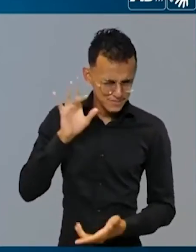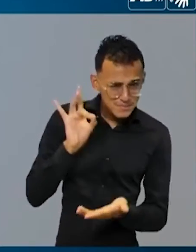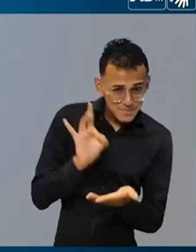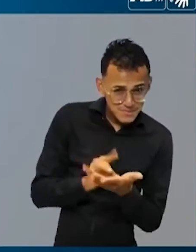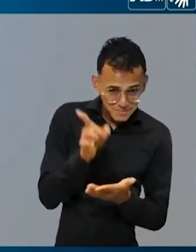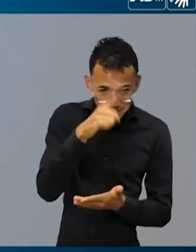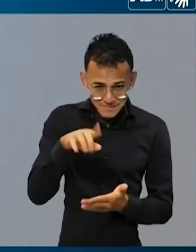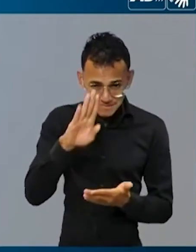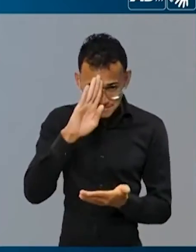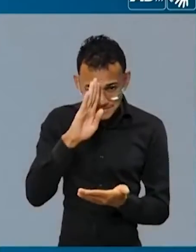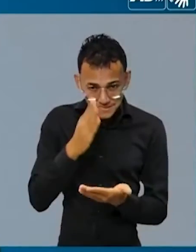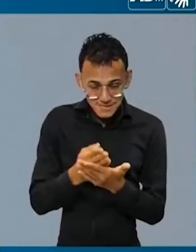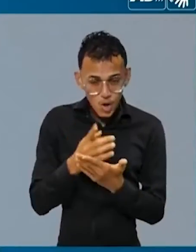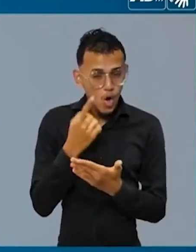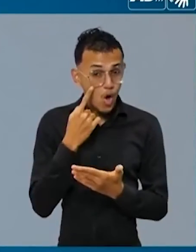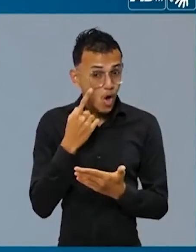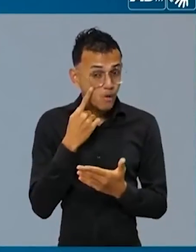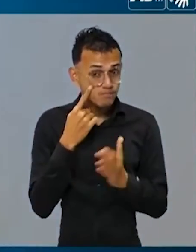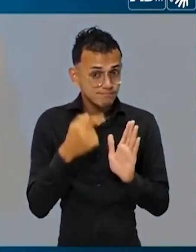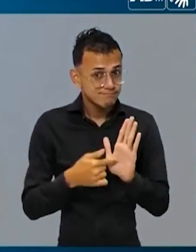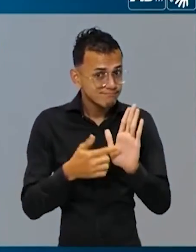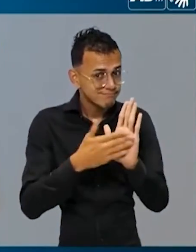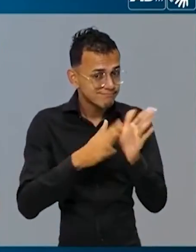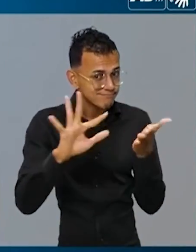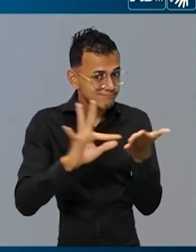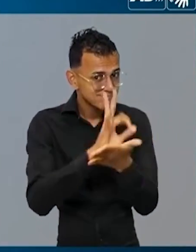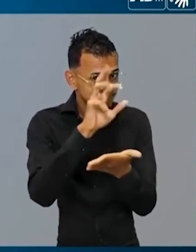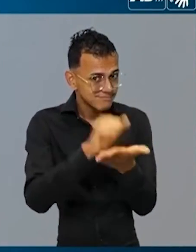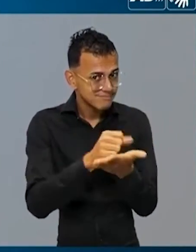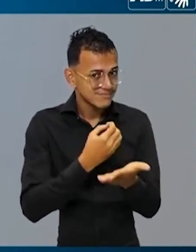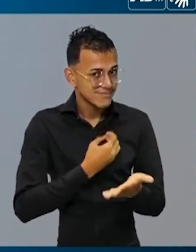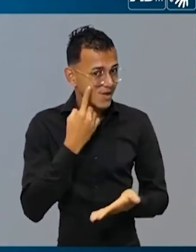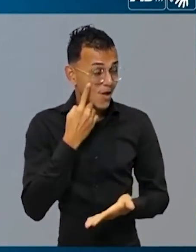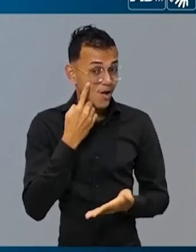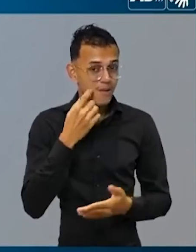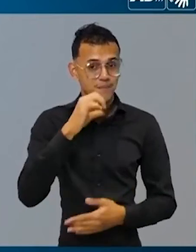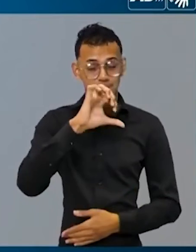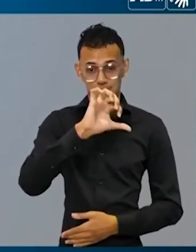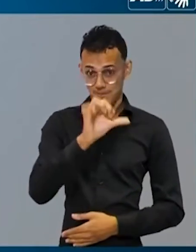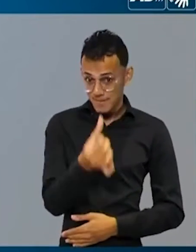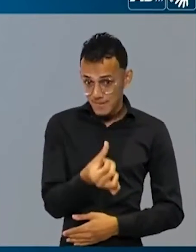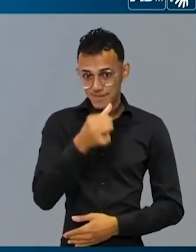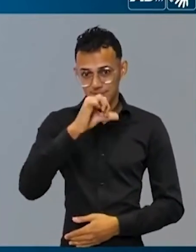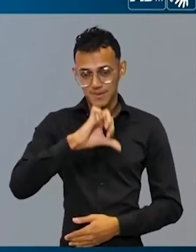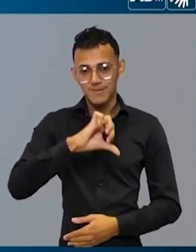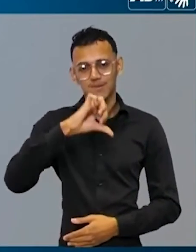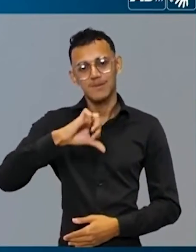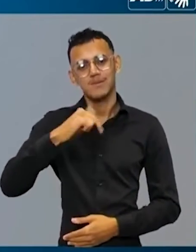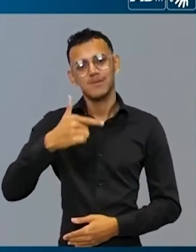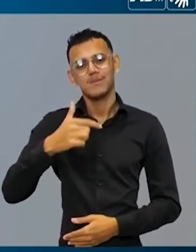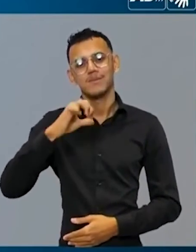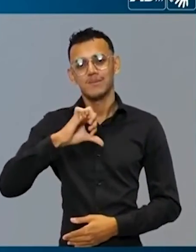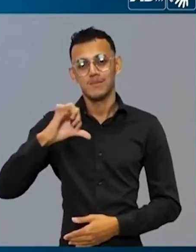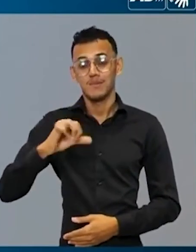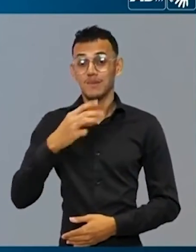Marcos Rocha 44. Faz o seguinte, anota esse número aqui, 699-929